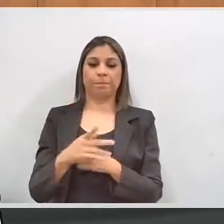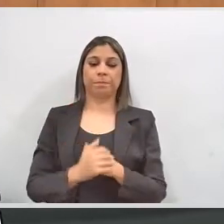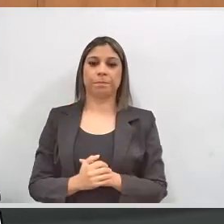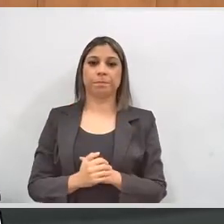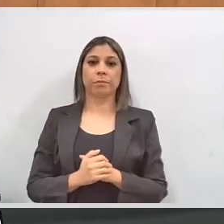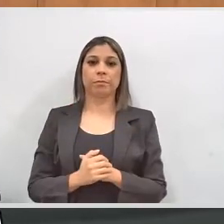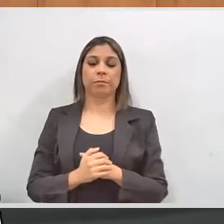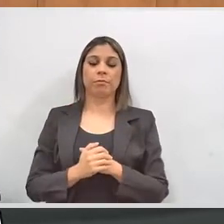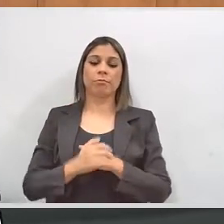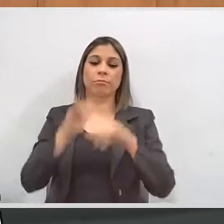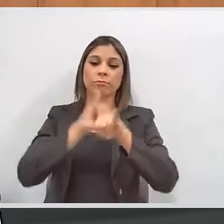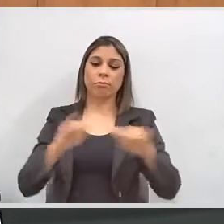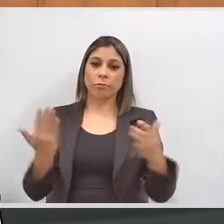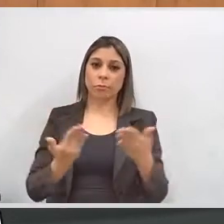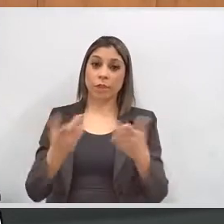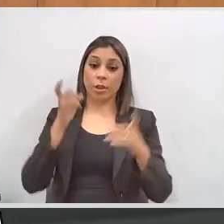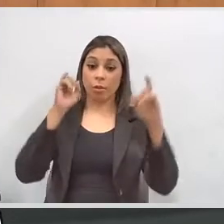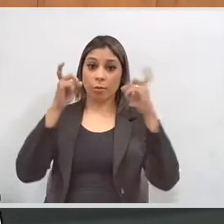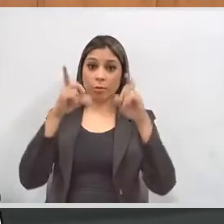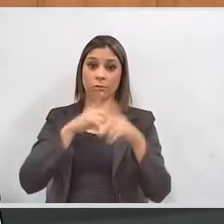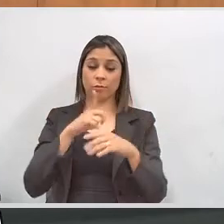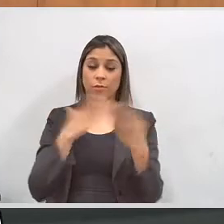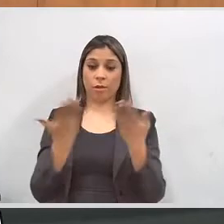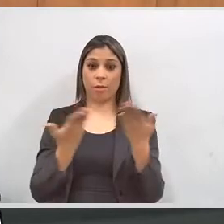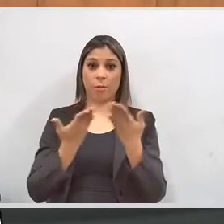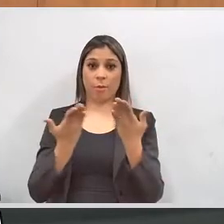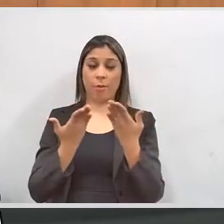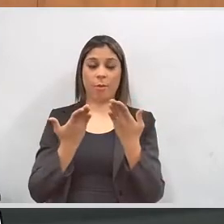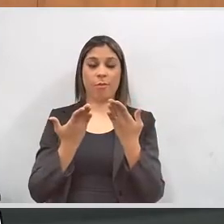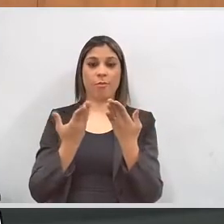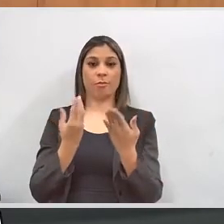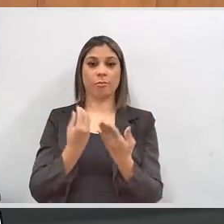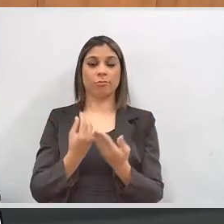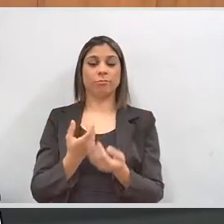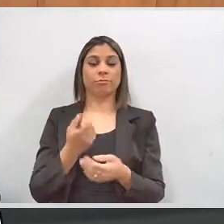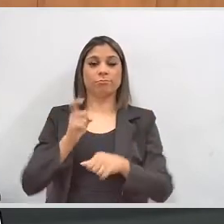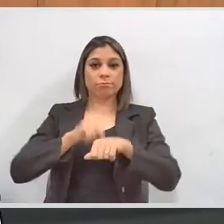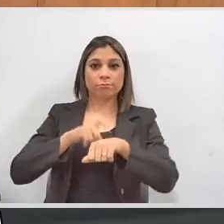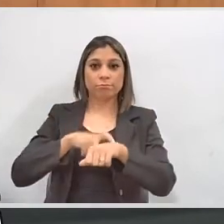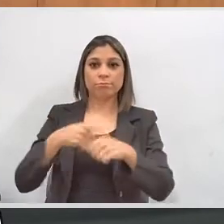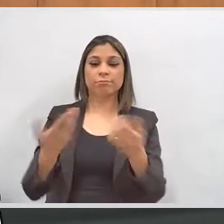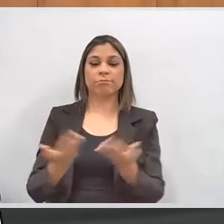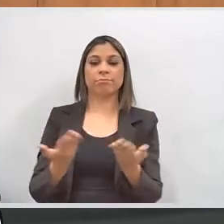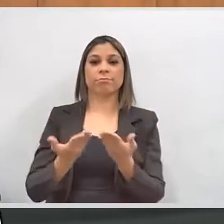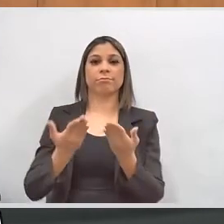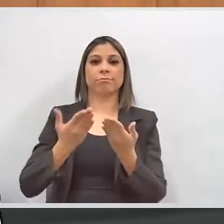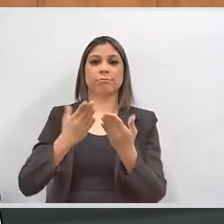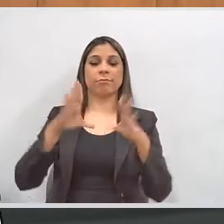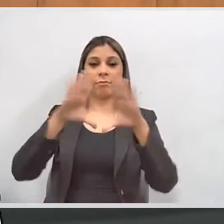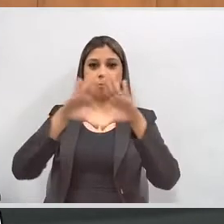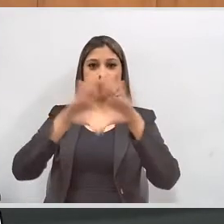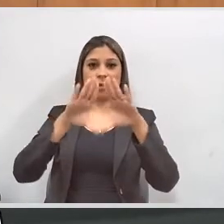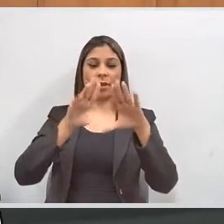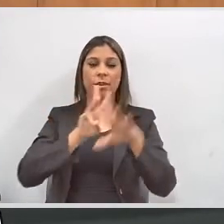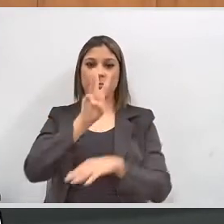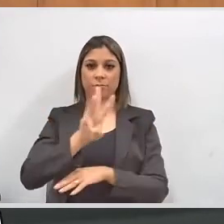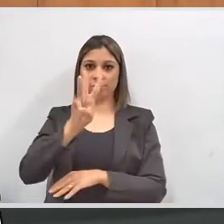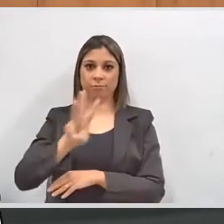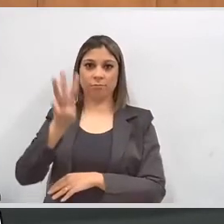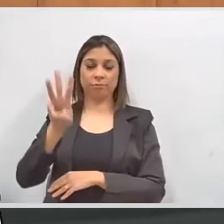Comunicação. A nossa reunião está sendo transmitida ao vivo pelo portal da Assembleia na internet.